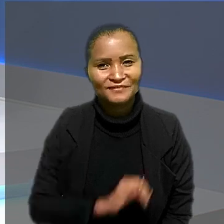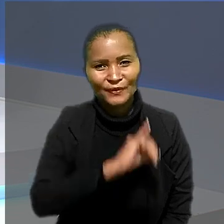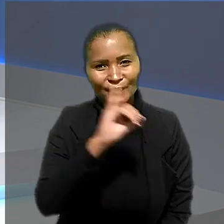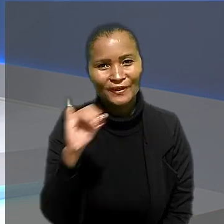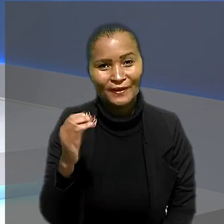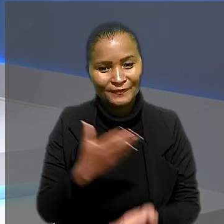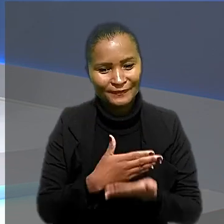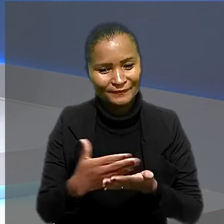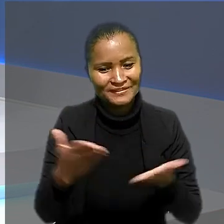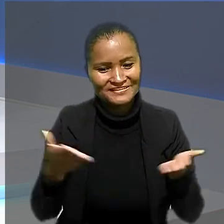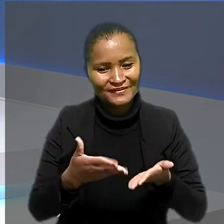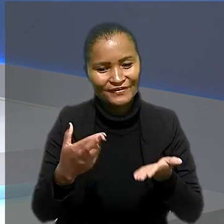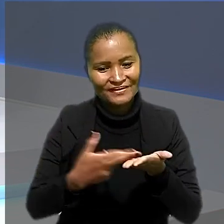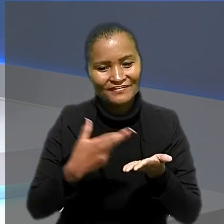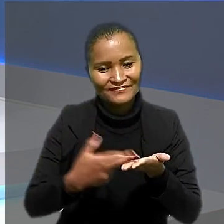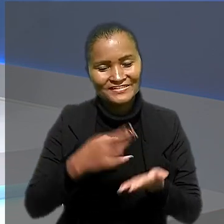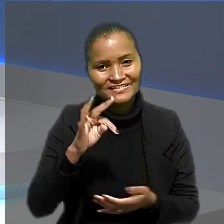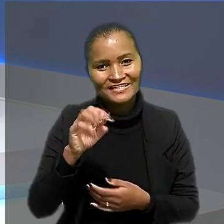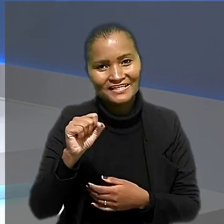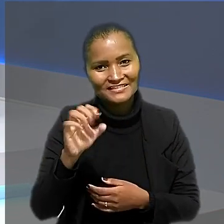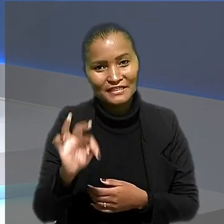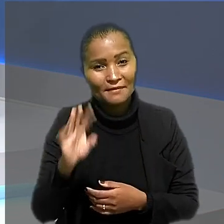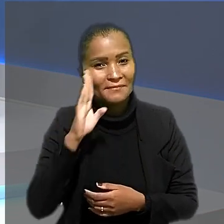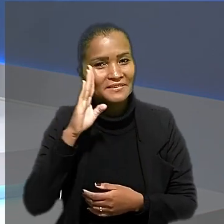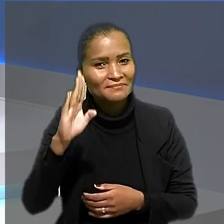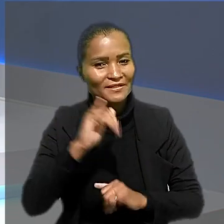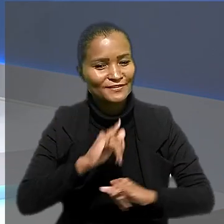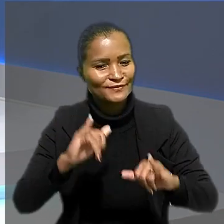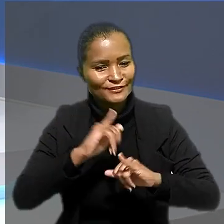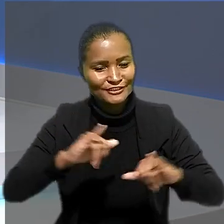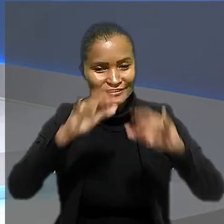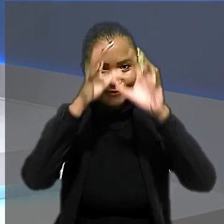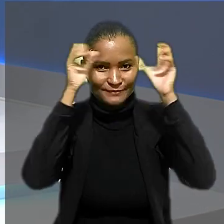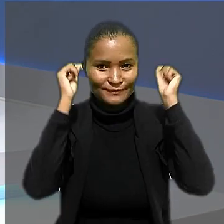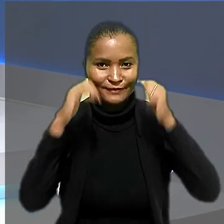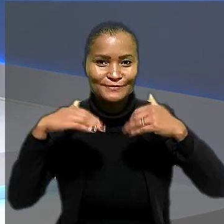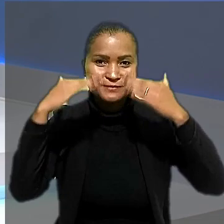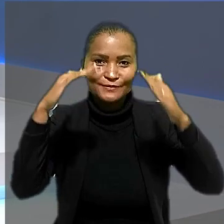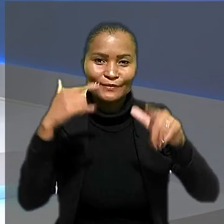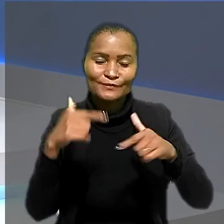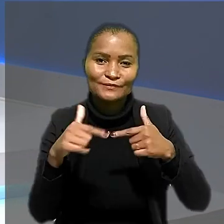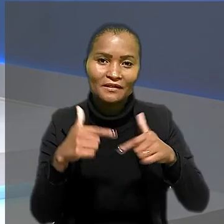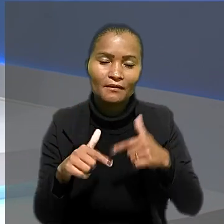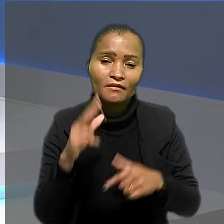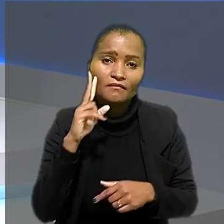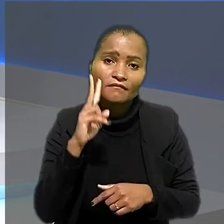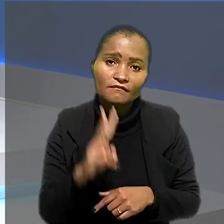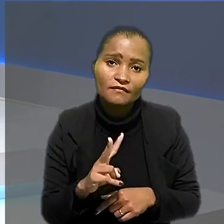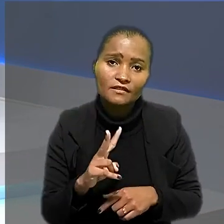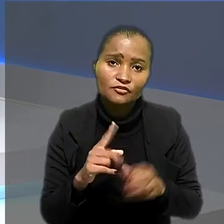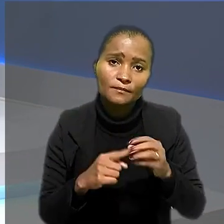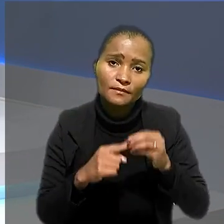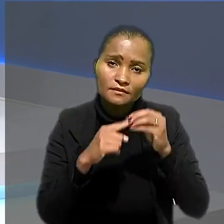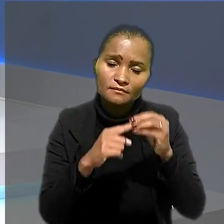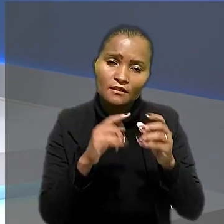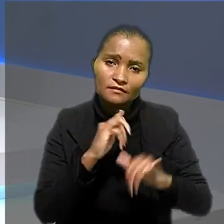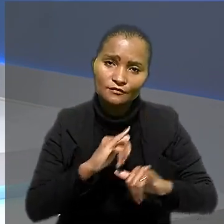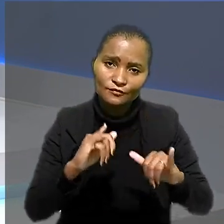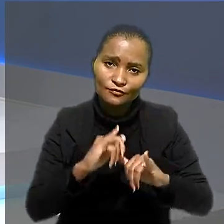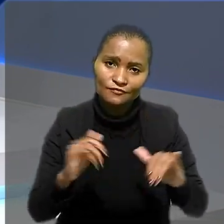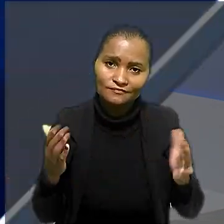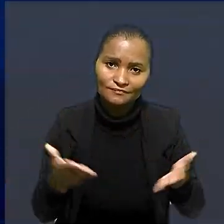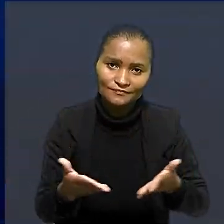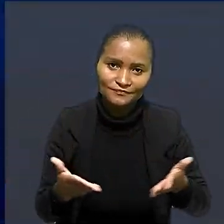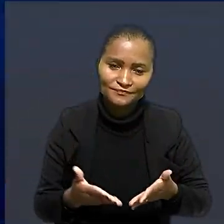Olá, está no ar o Revista TST com as principais notícias do Tribunal Superior do Trabalho. Veja os destaques desta edição.